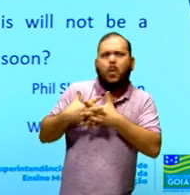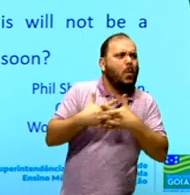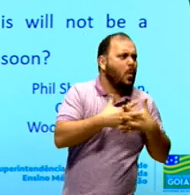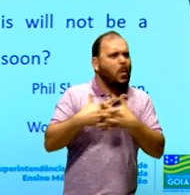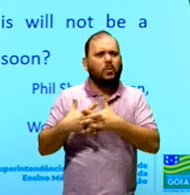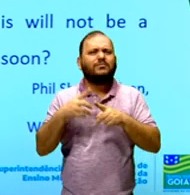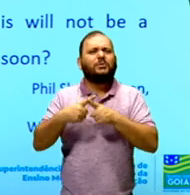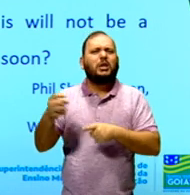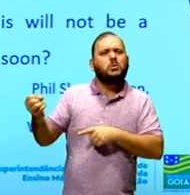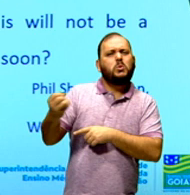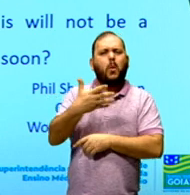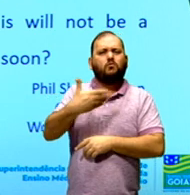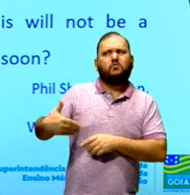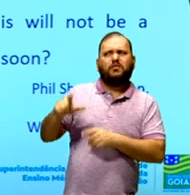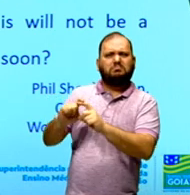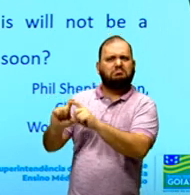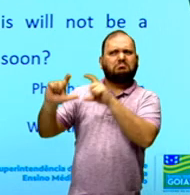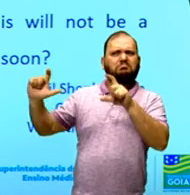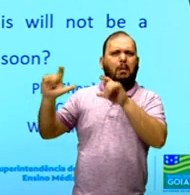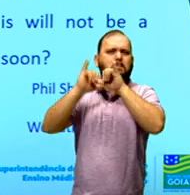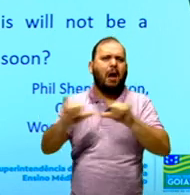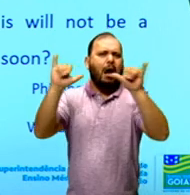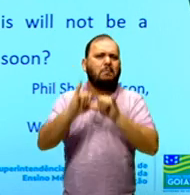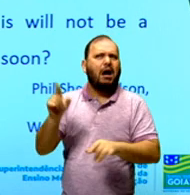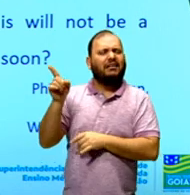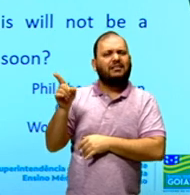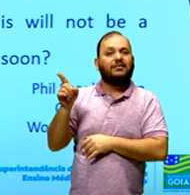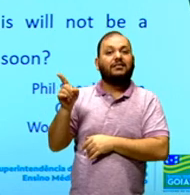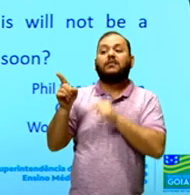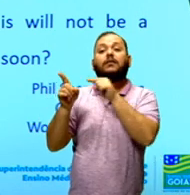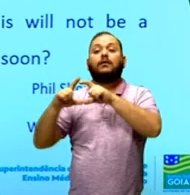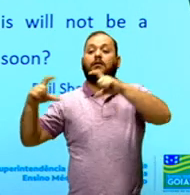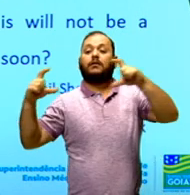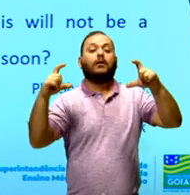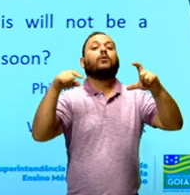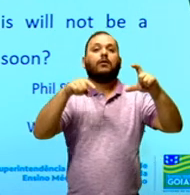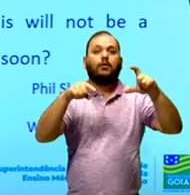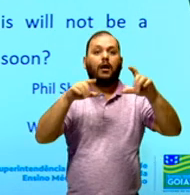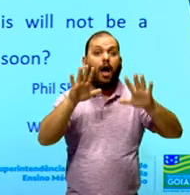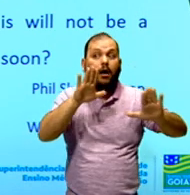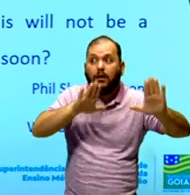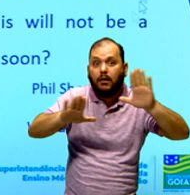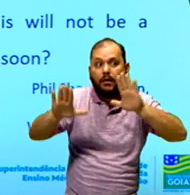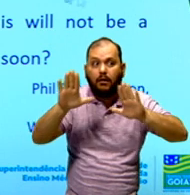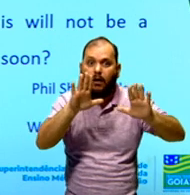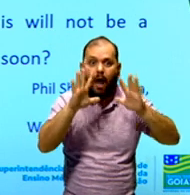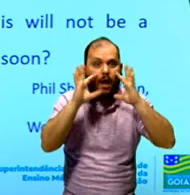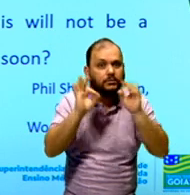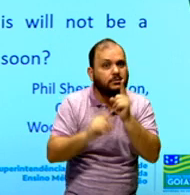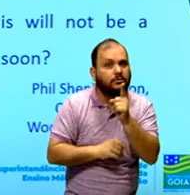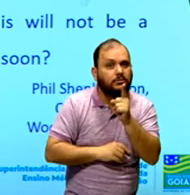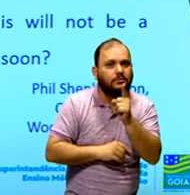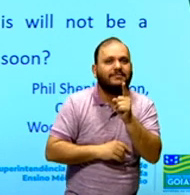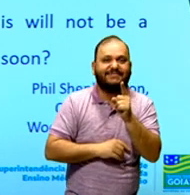slogan do novo governo. Qual que o slogan do novo governo? Fique em alerta. E aí ele vai continuar.